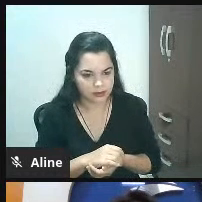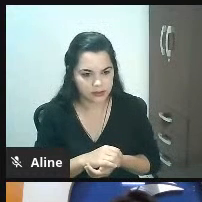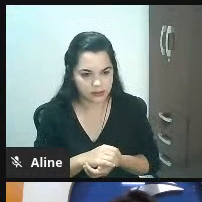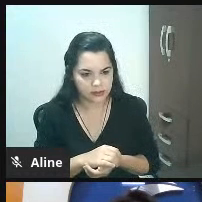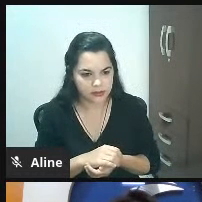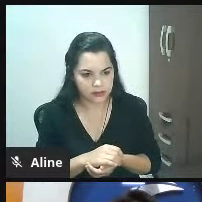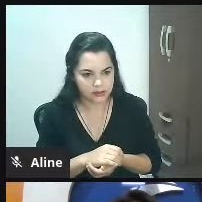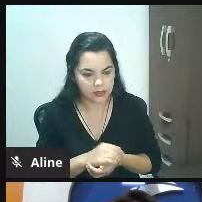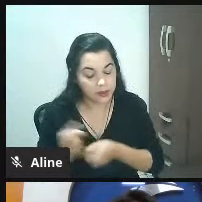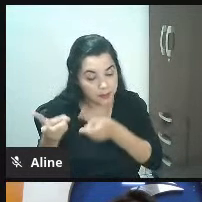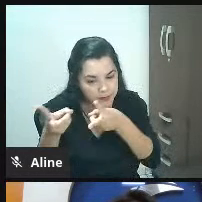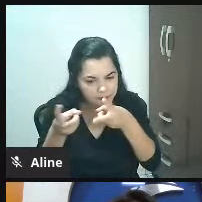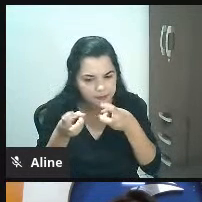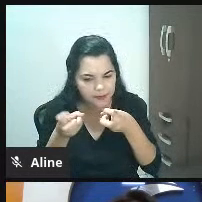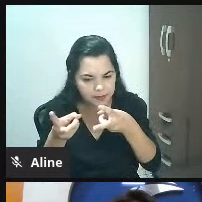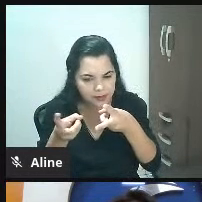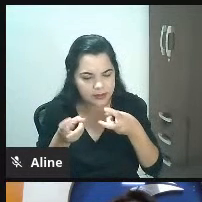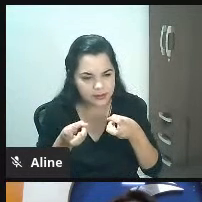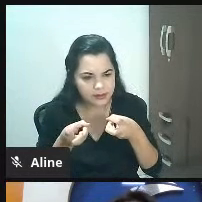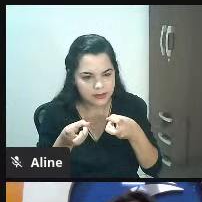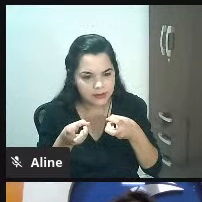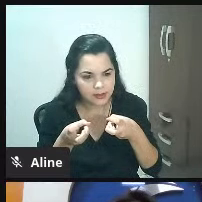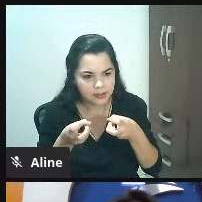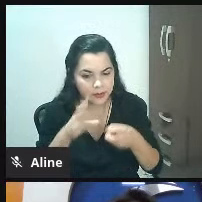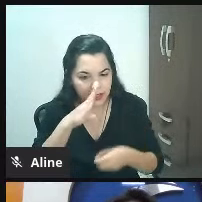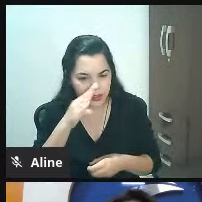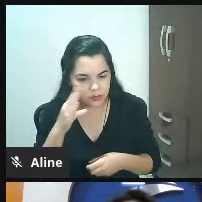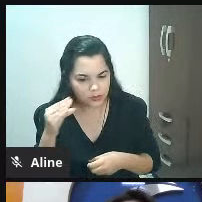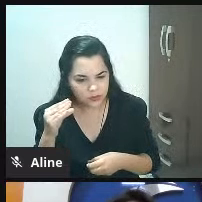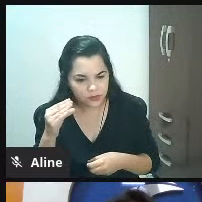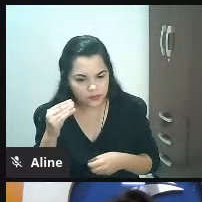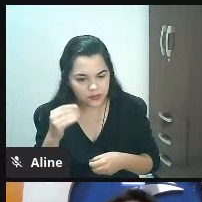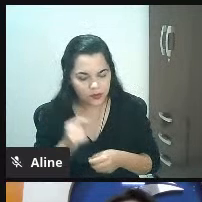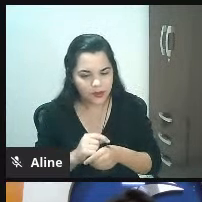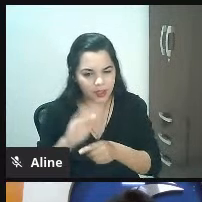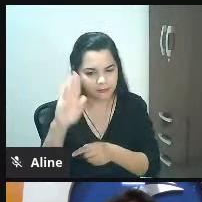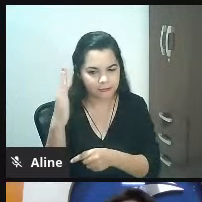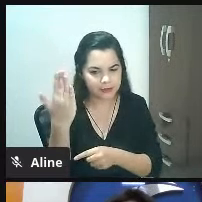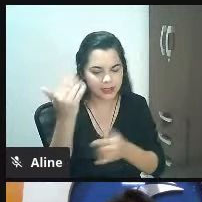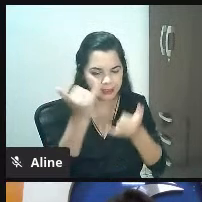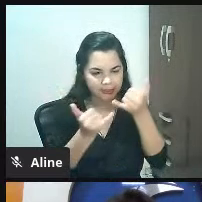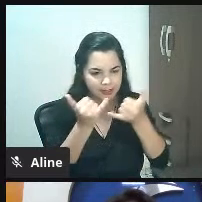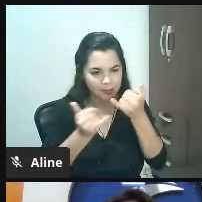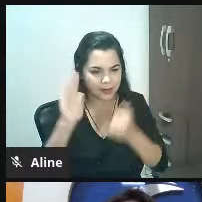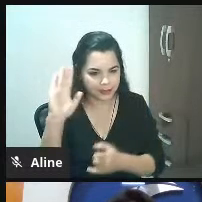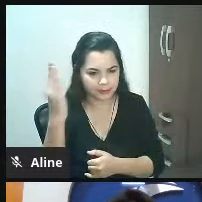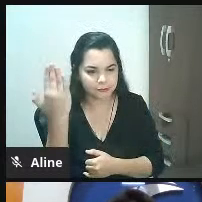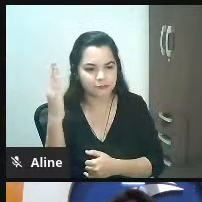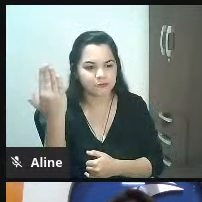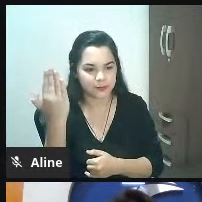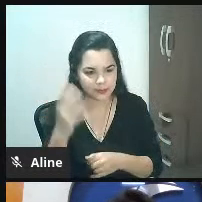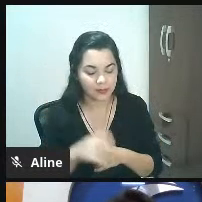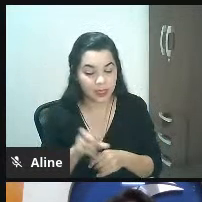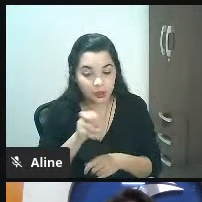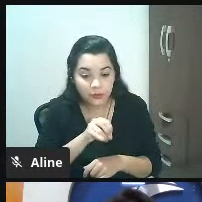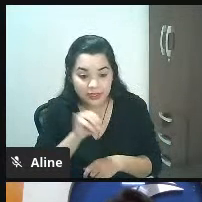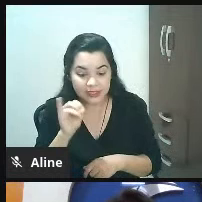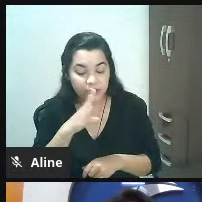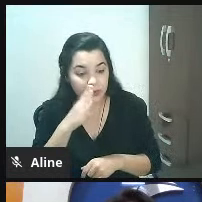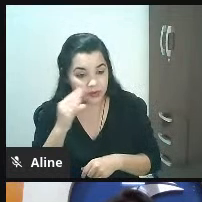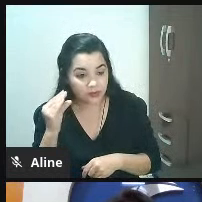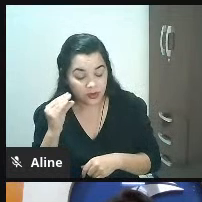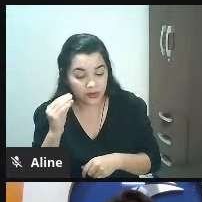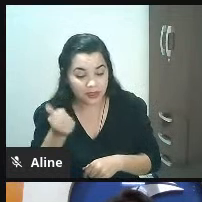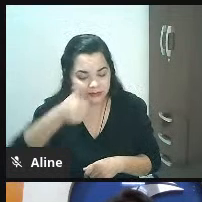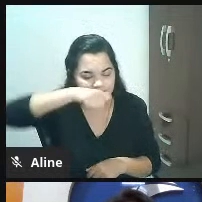vez mais perceber que a equipe é espelho da liderança. Então, eu costumo falar assim, se o resultado da equipe não está legal, eu sempre